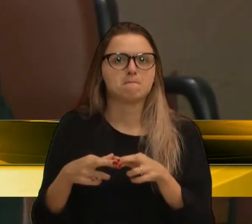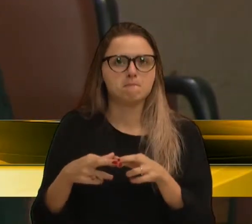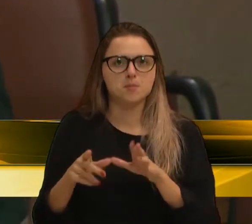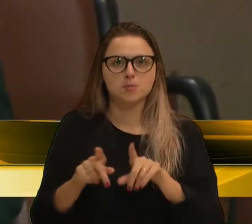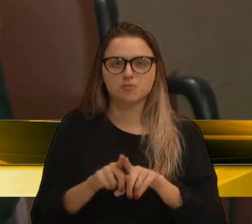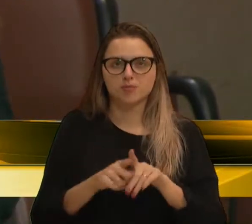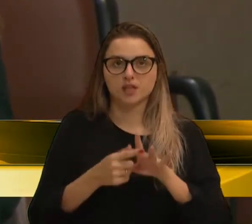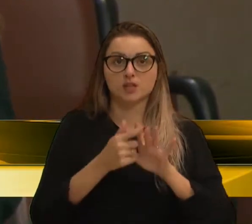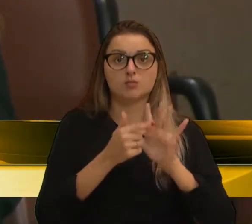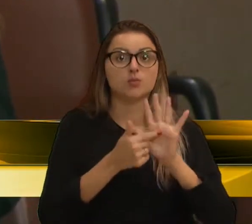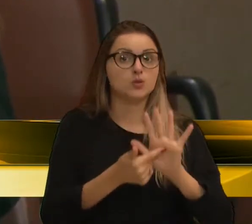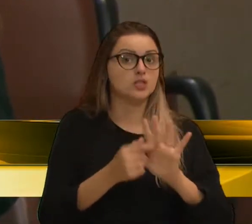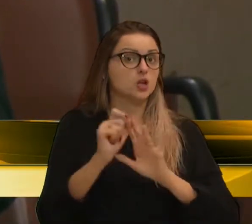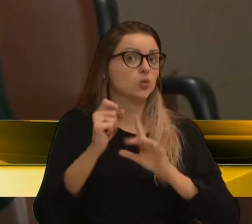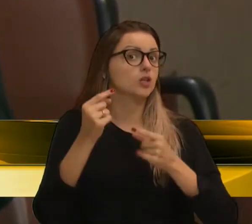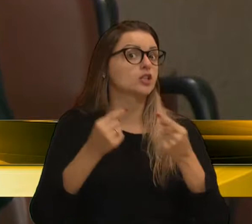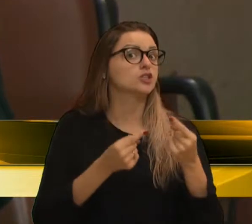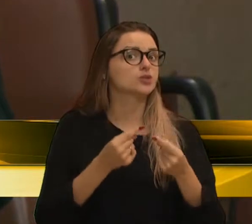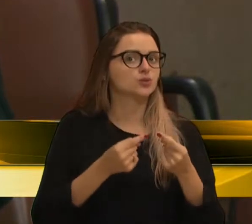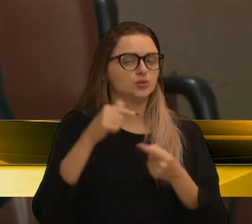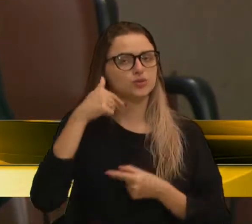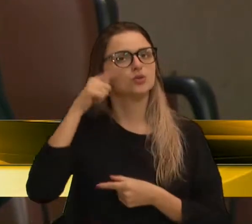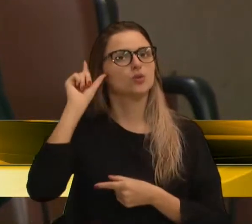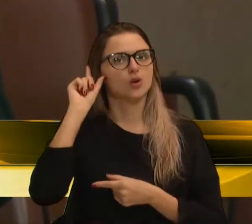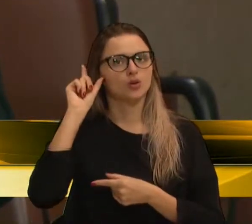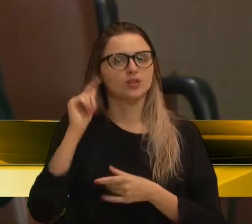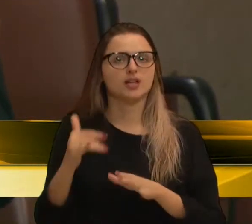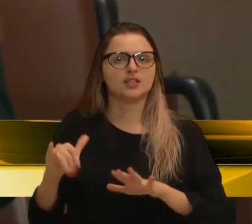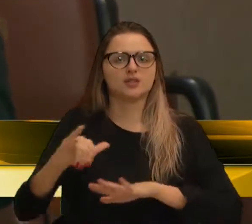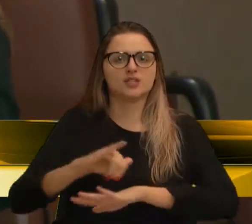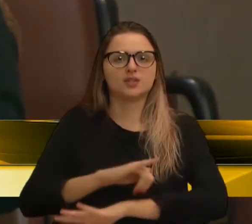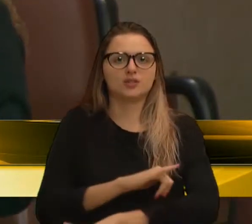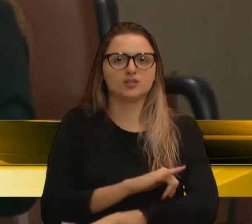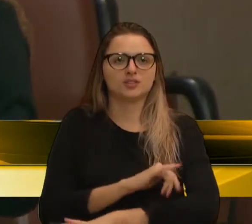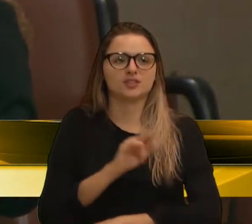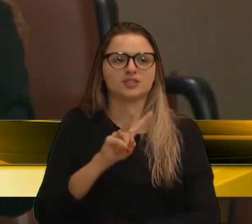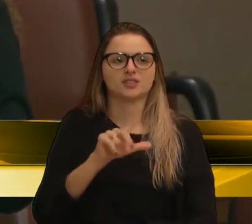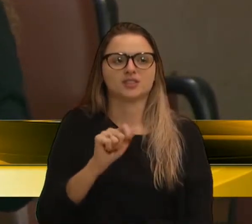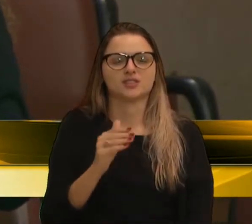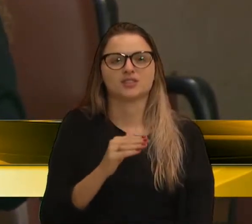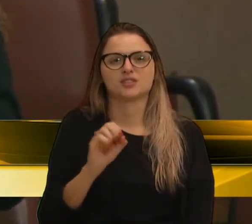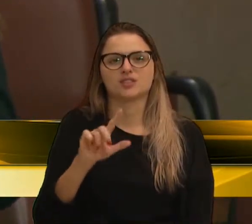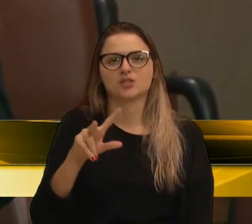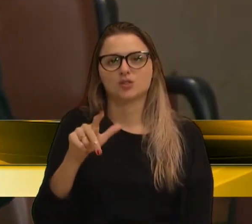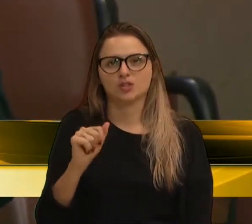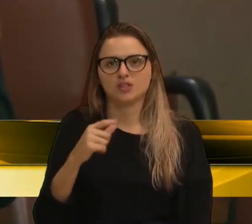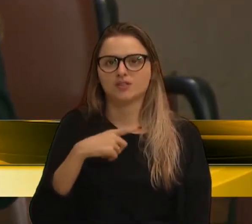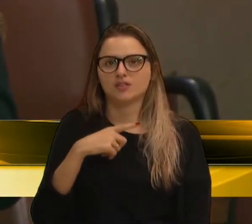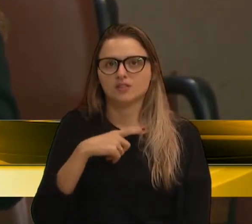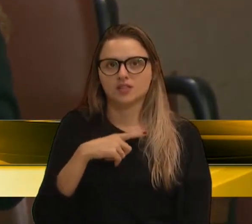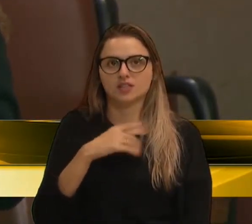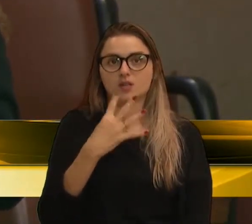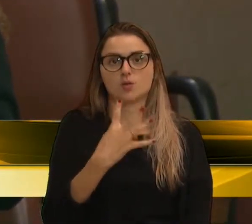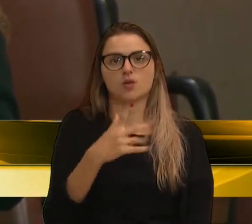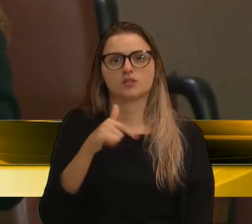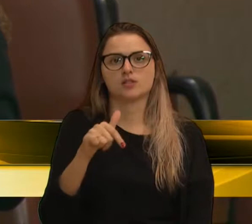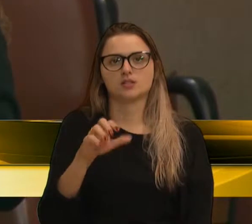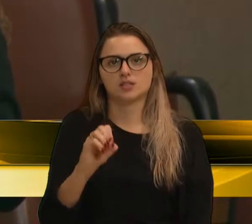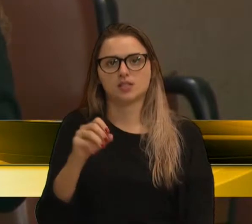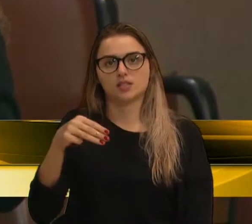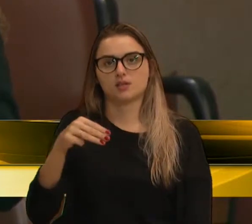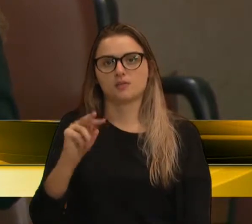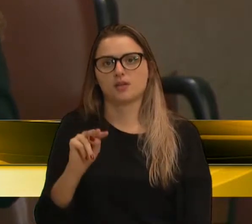apresentar aqui um pouco do que foi discutido ontem. Então, o aeroporto de Vila Oliva terá uma área de 470 metros